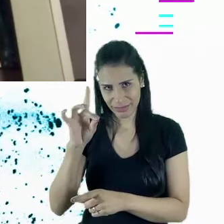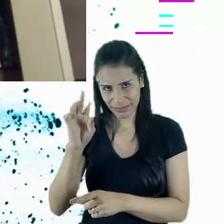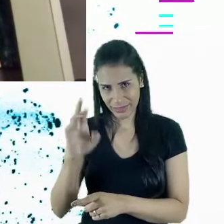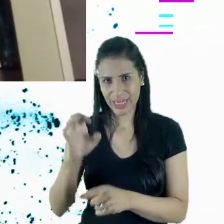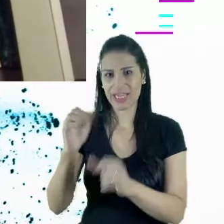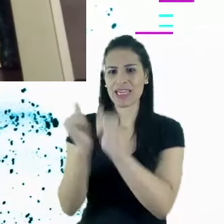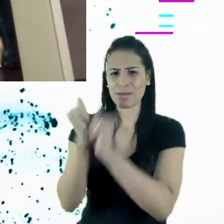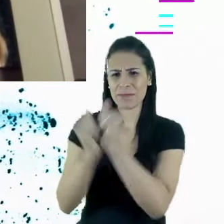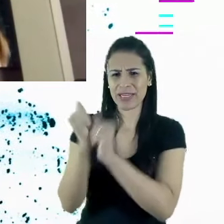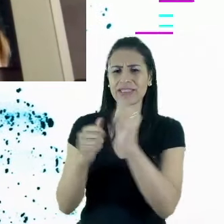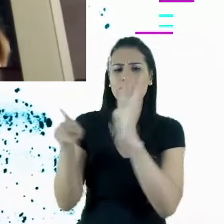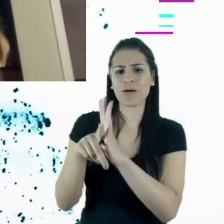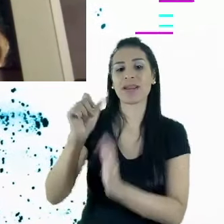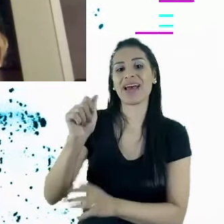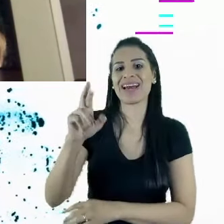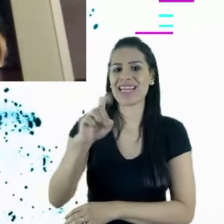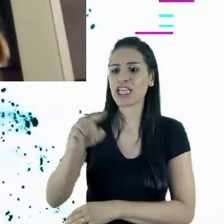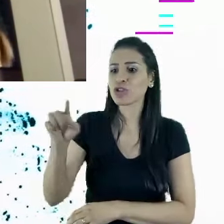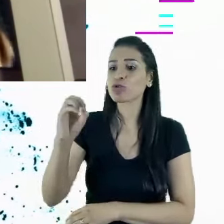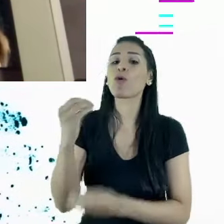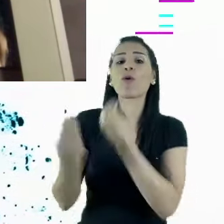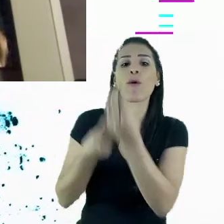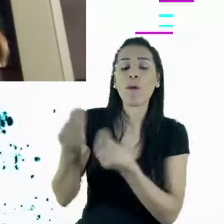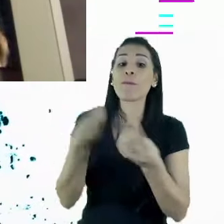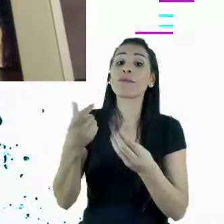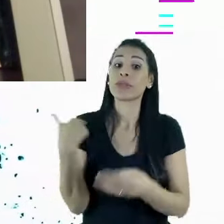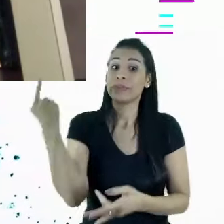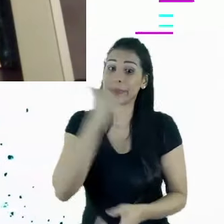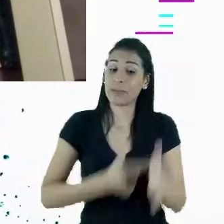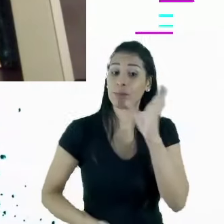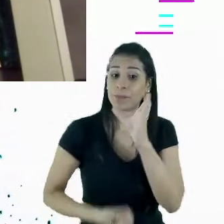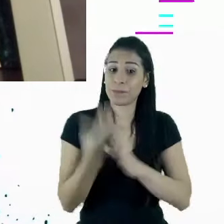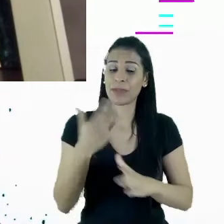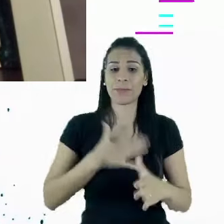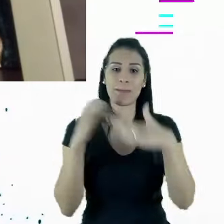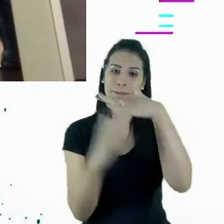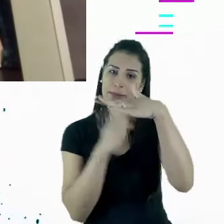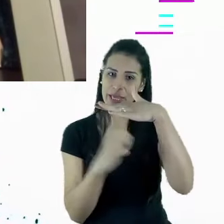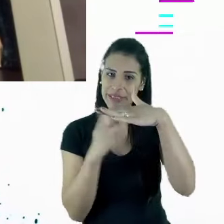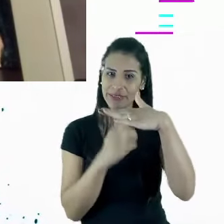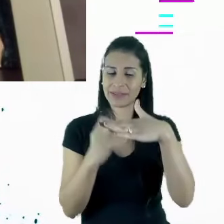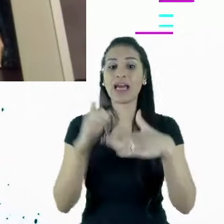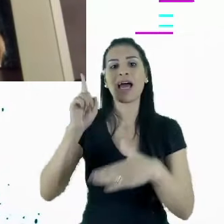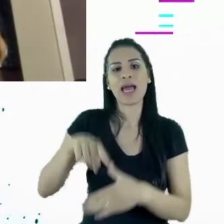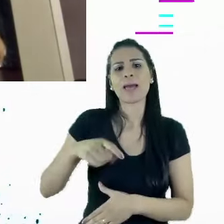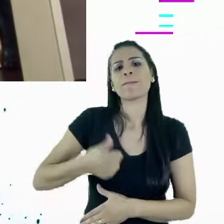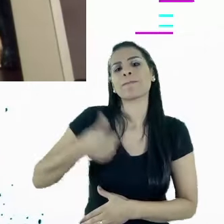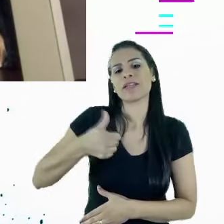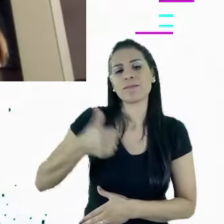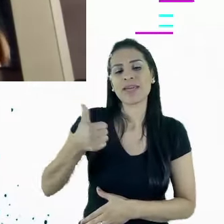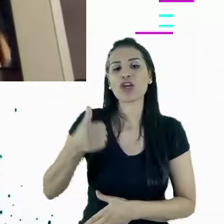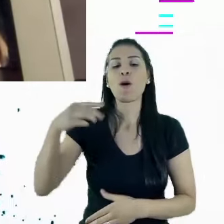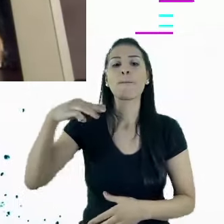almas. Na primeira janela de oportunidade, eu montei o Quevestir em 2009, que foi o primeiro e-commerce de moda premium, até